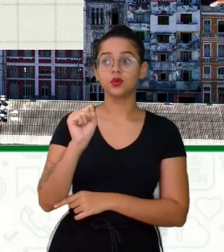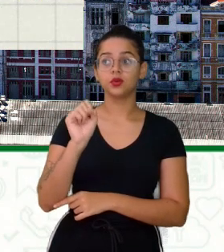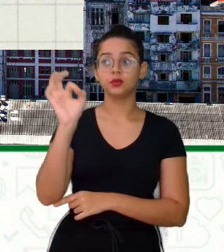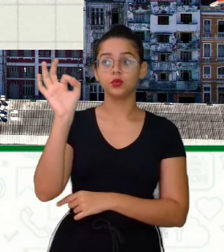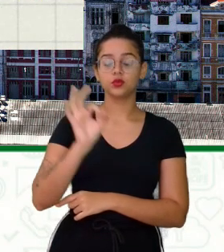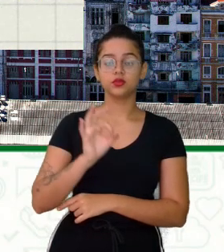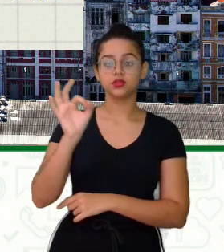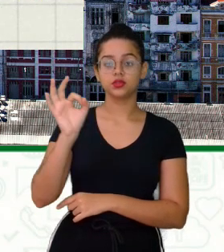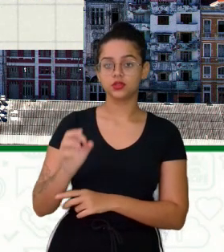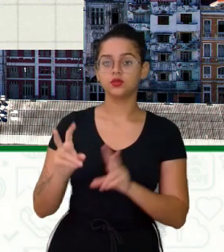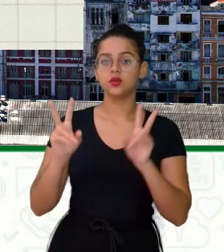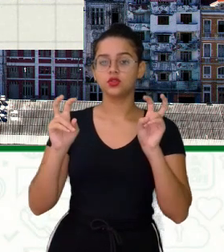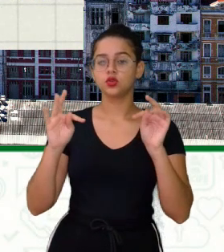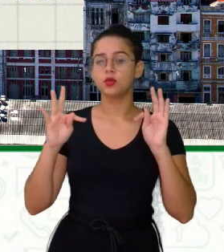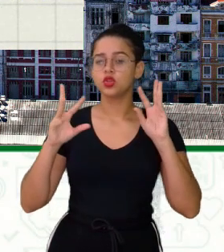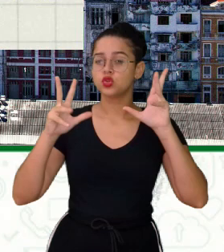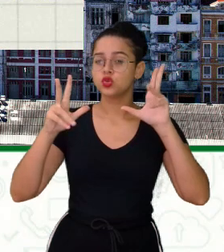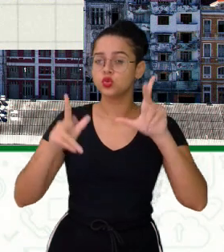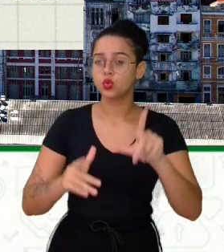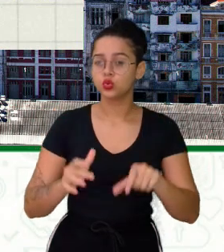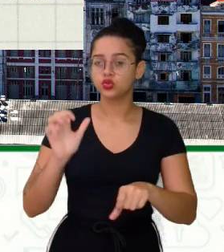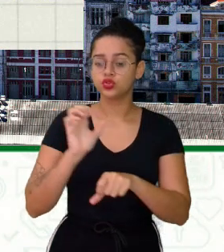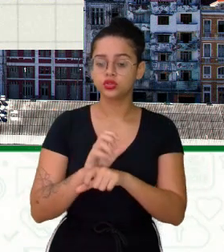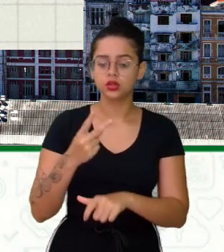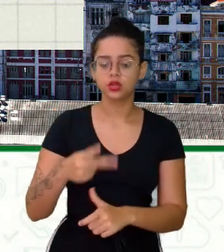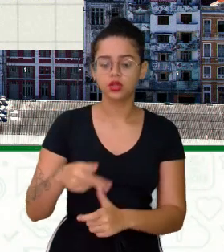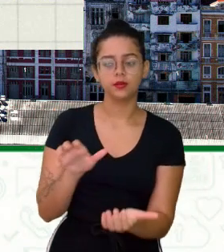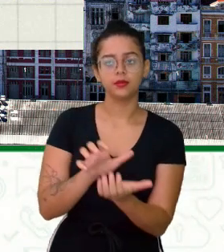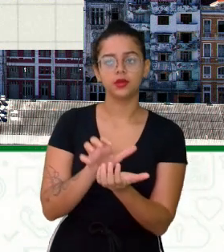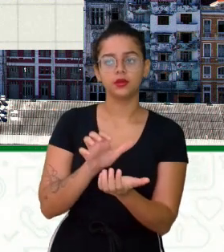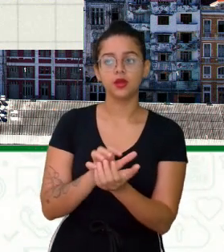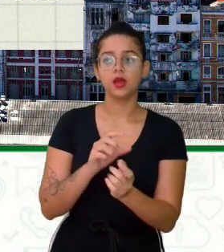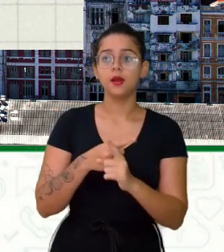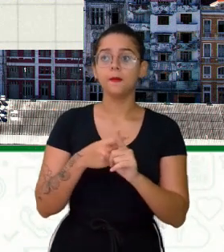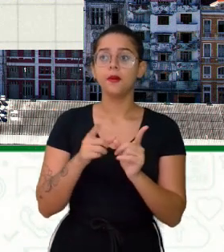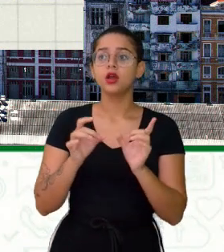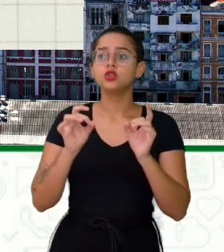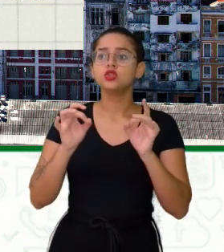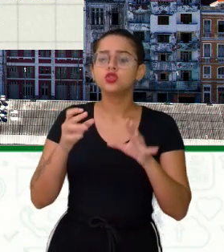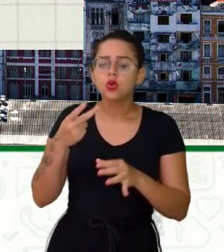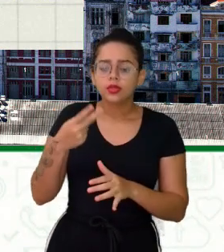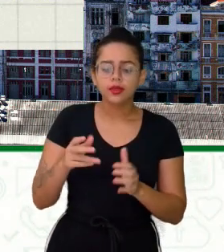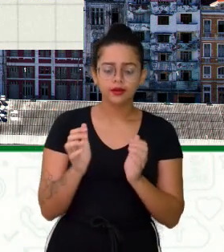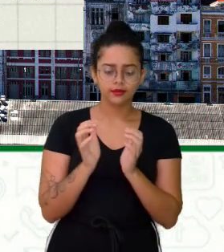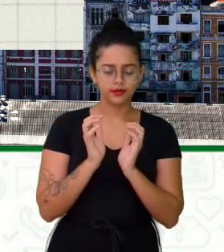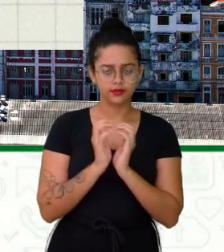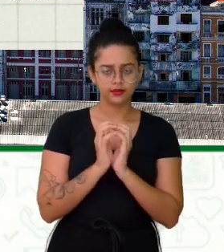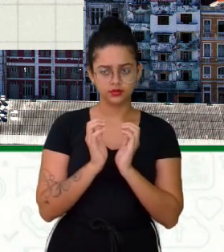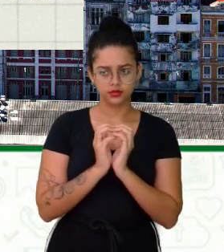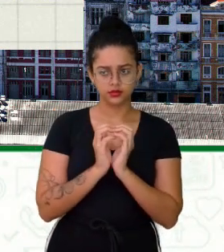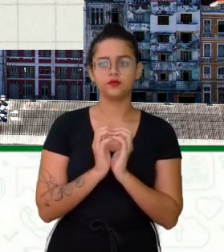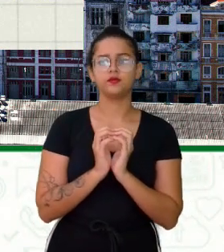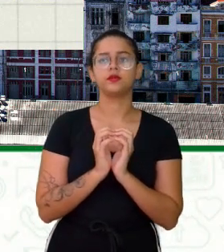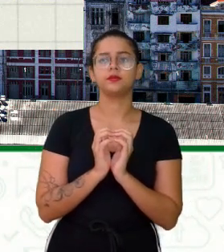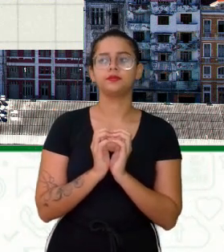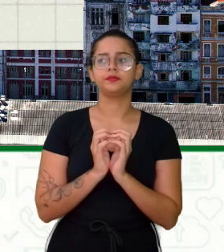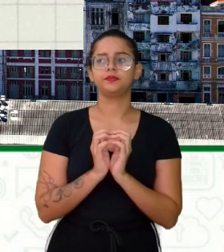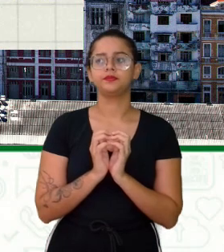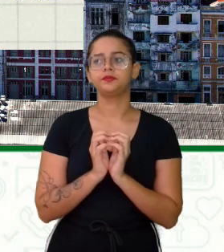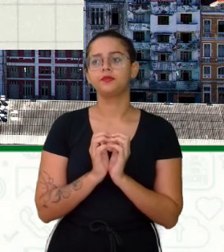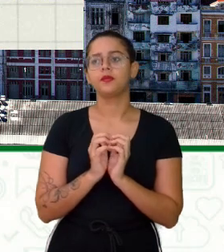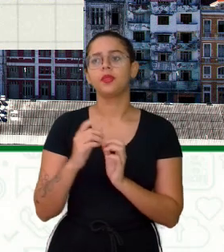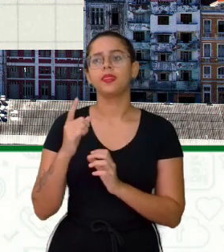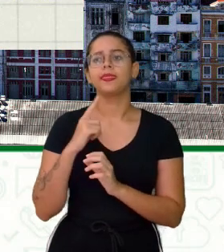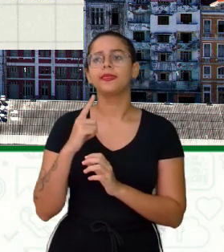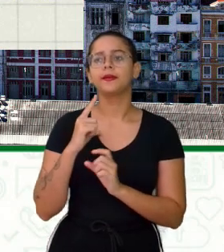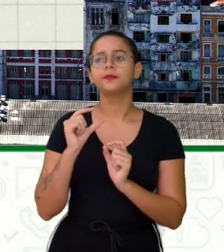relacionado A todo O Estado De Pernambuco Se a gente Pegar apenas A capital Recifense E termos